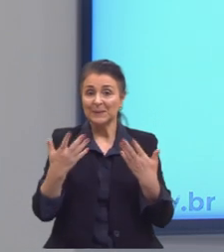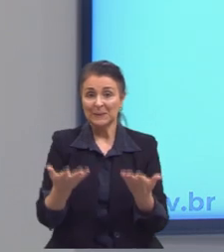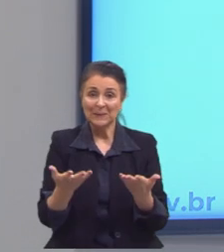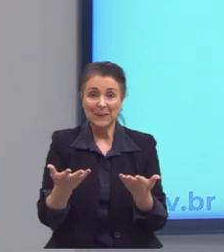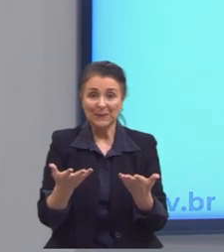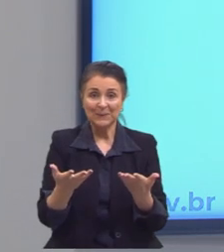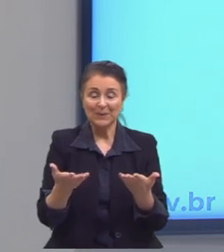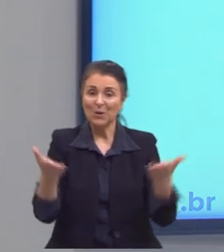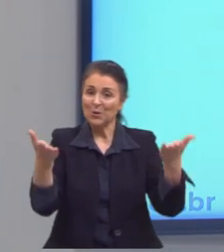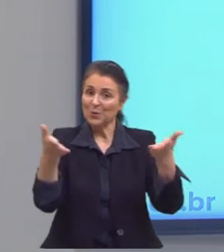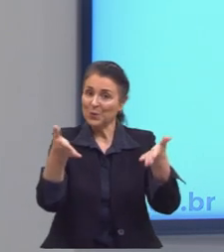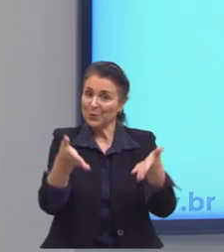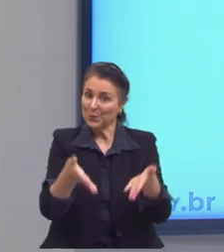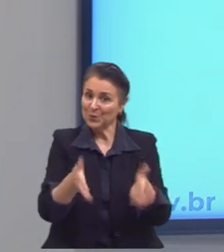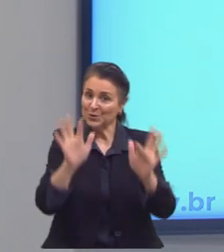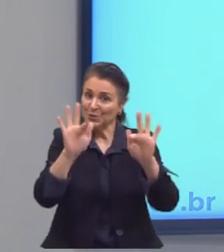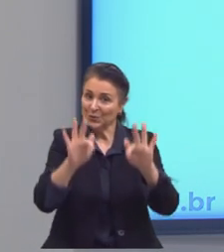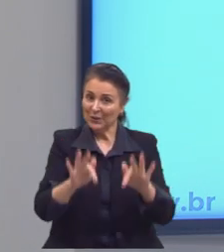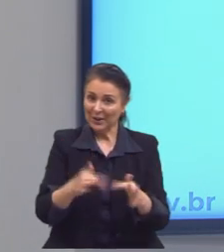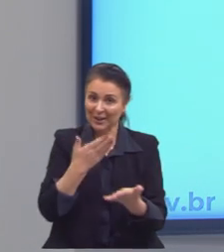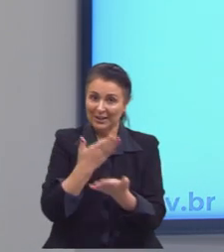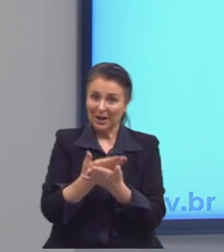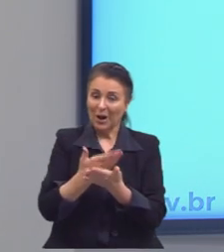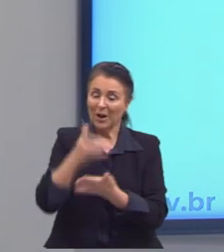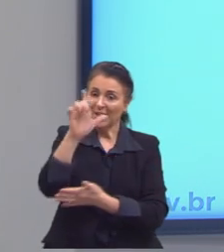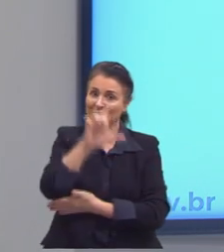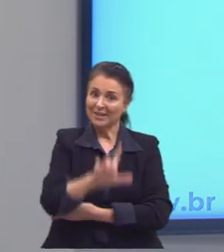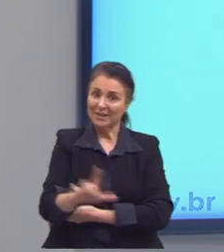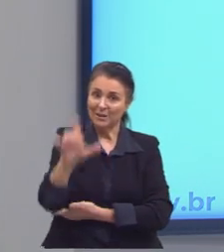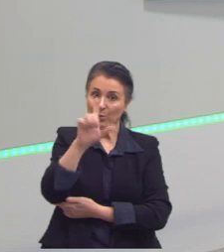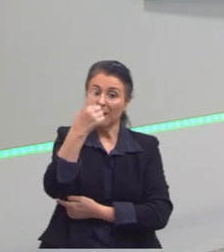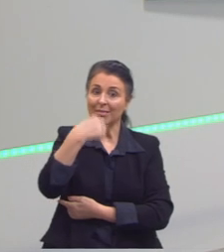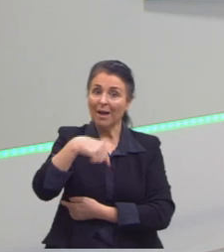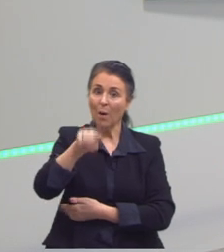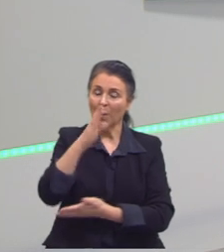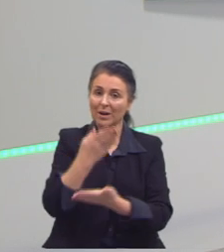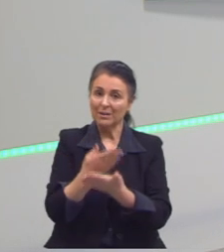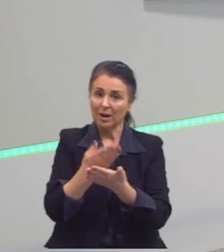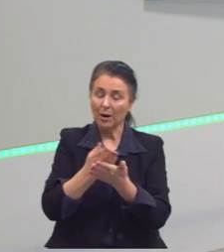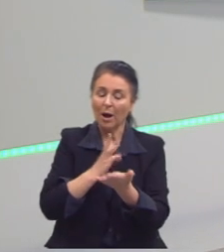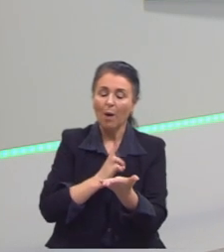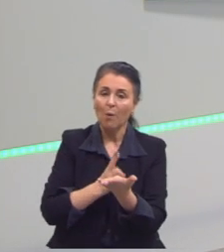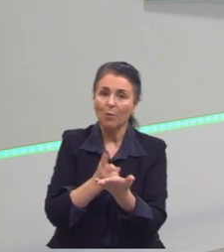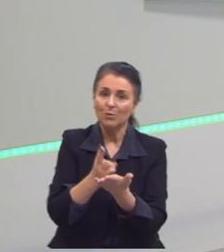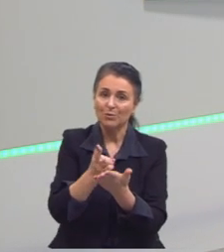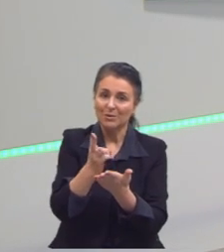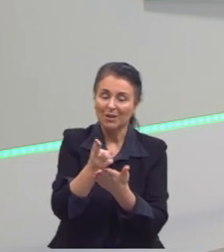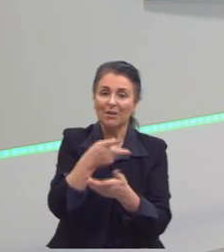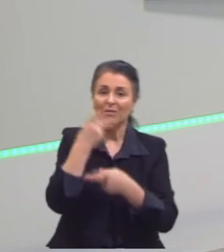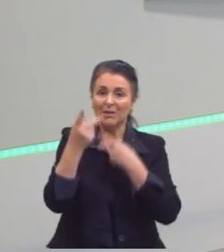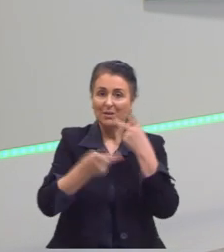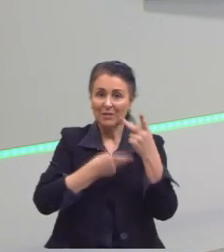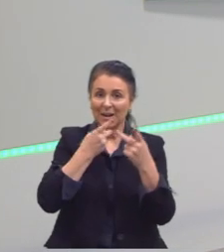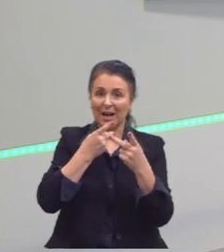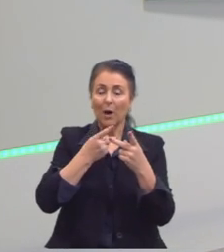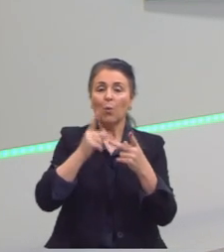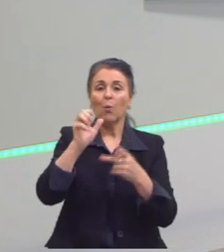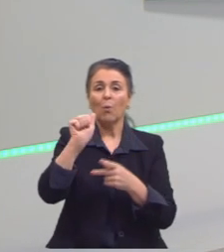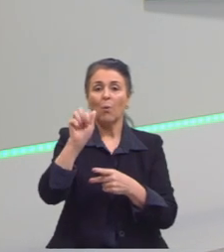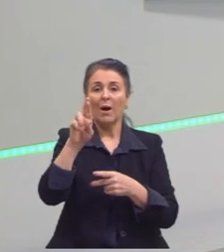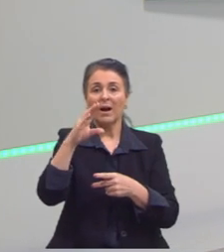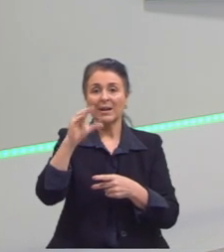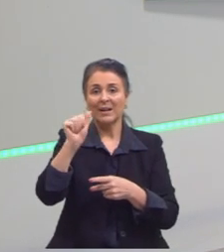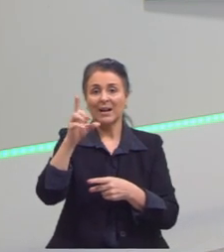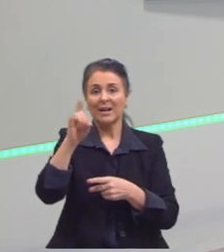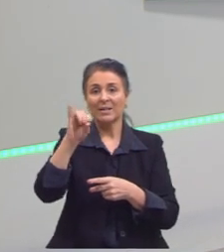gente, por hoje é essa nossa aula. A próxima aula vai ser a continuação. Nós vamos falar sobre o arcadismo. E